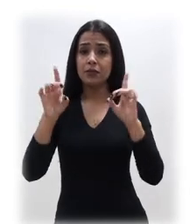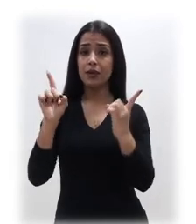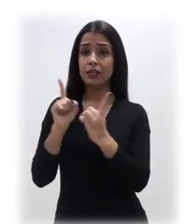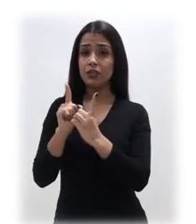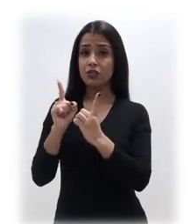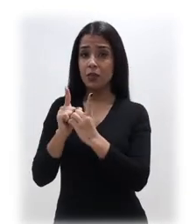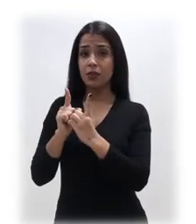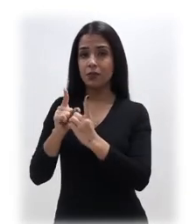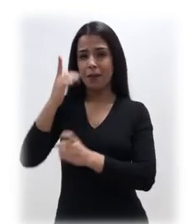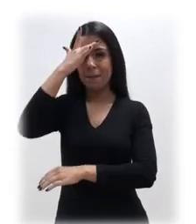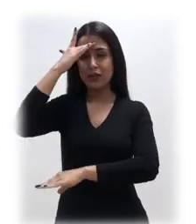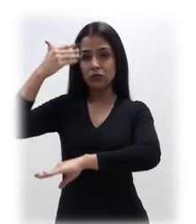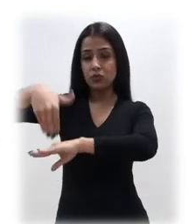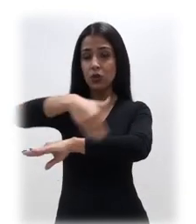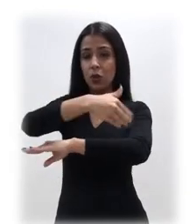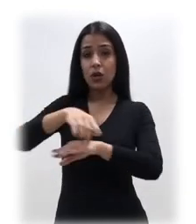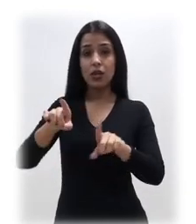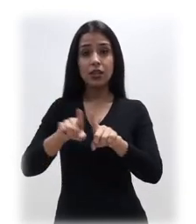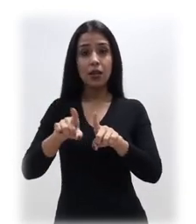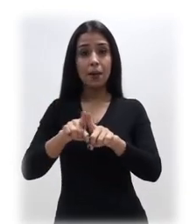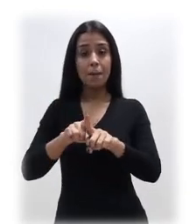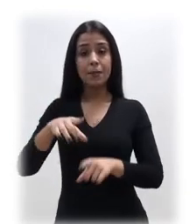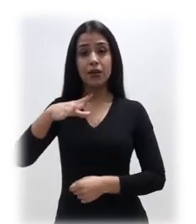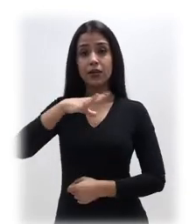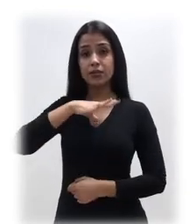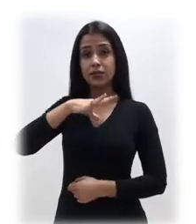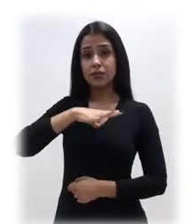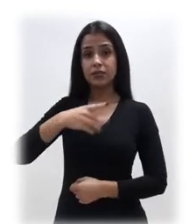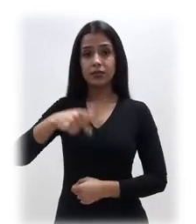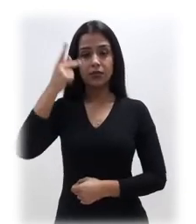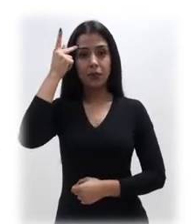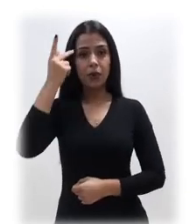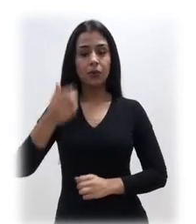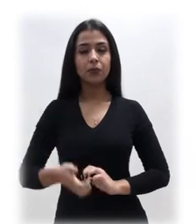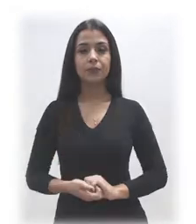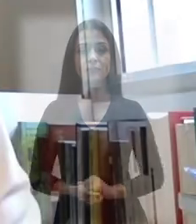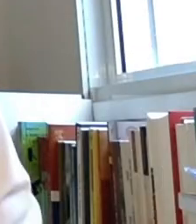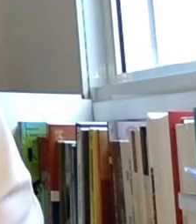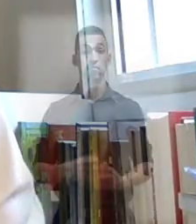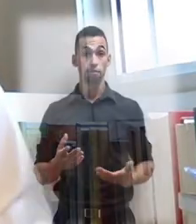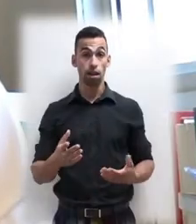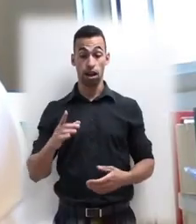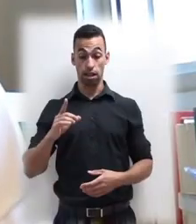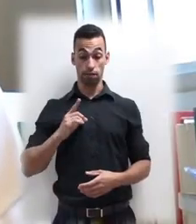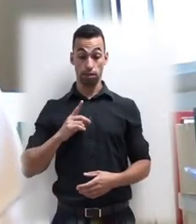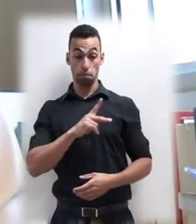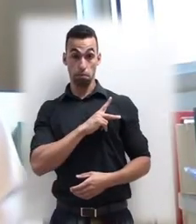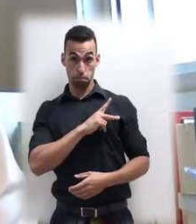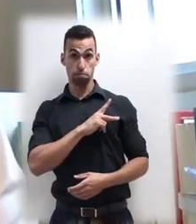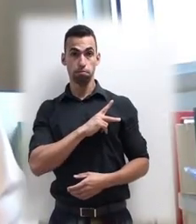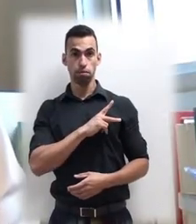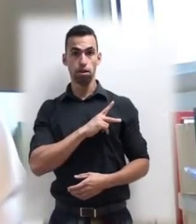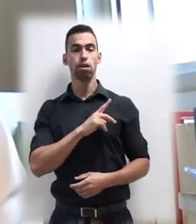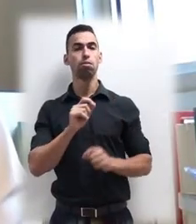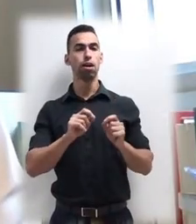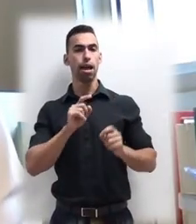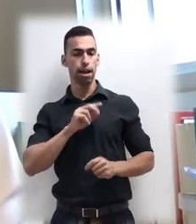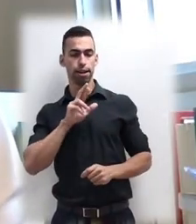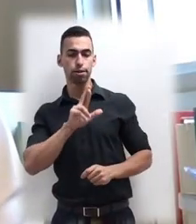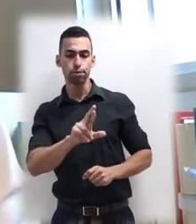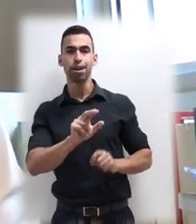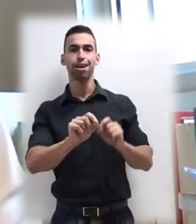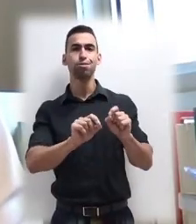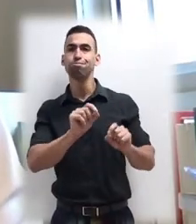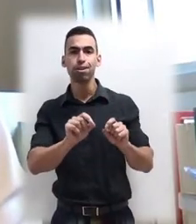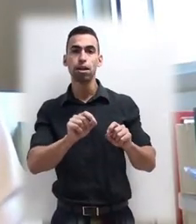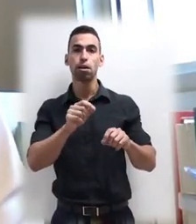especializado de atendimento para essa população, também no interior do Estado. A própria Defensoria Pública é resultado de uma ampla